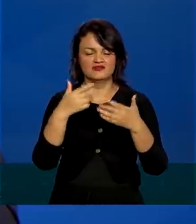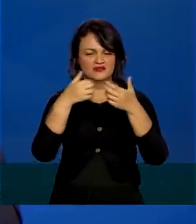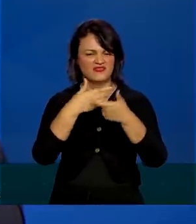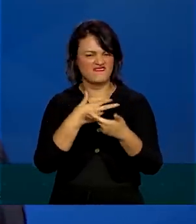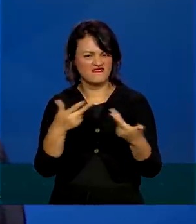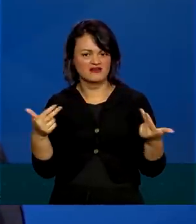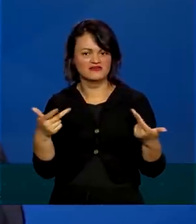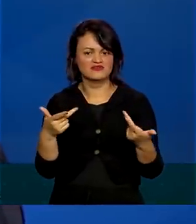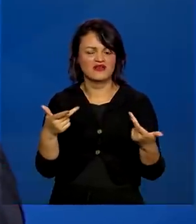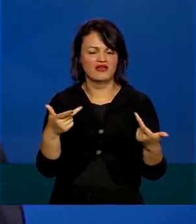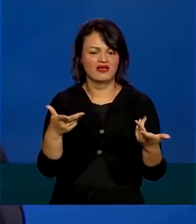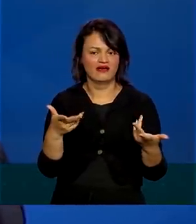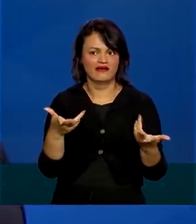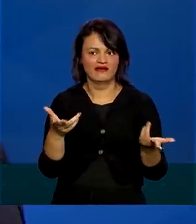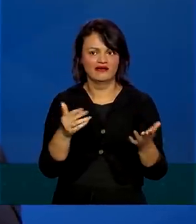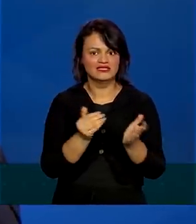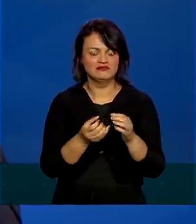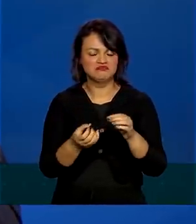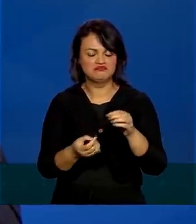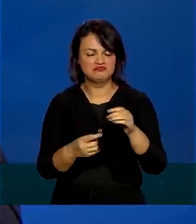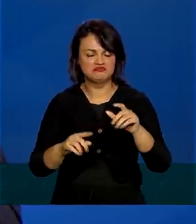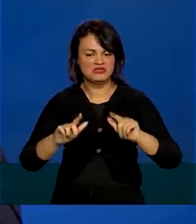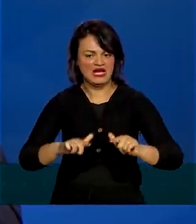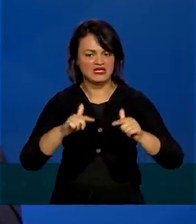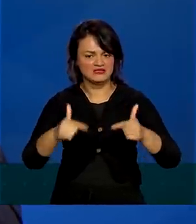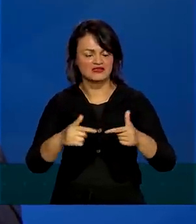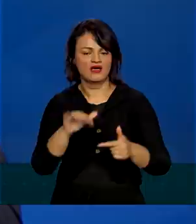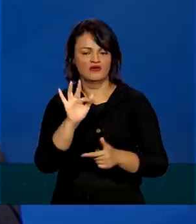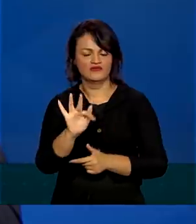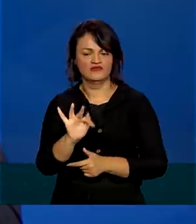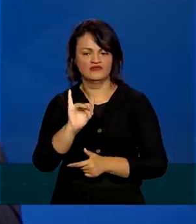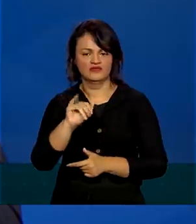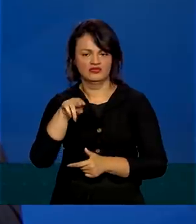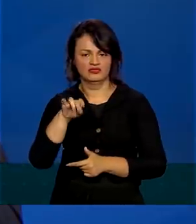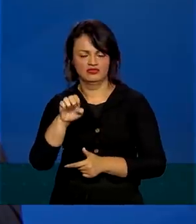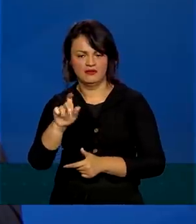iniciativas aqui da FINEP também.